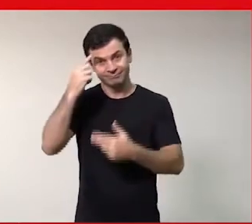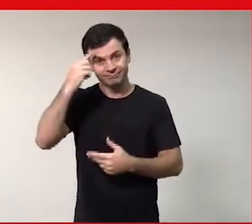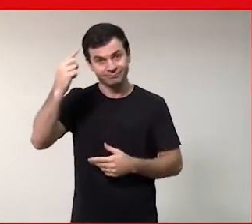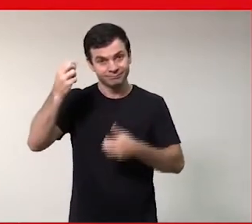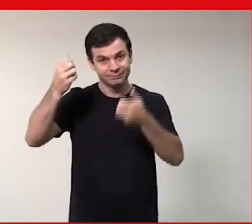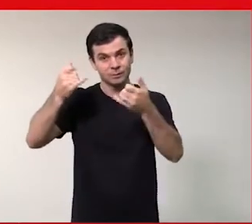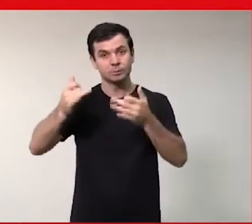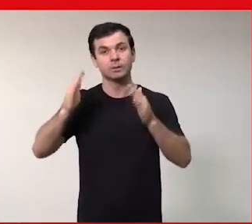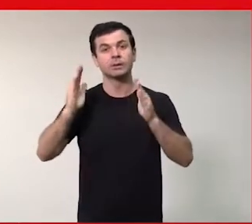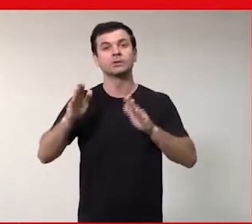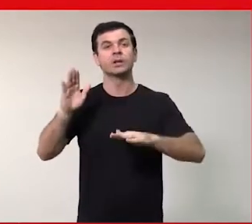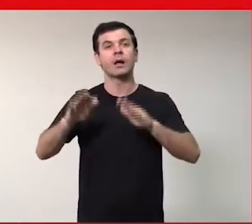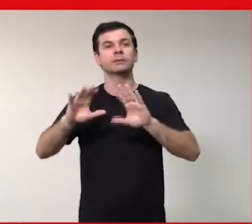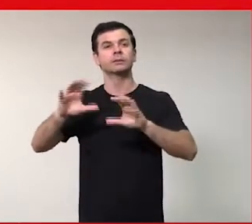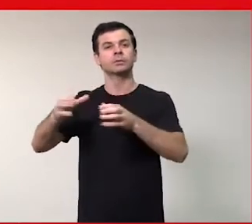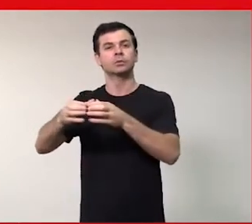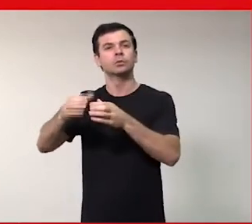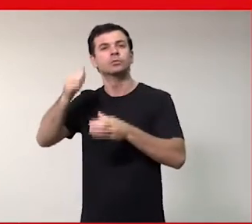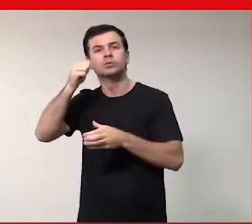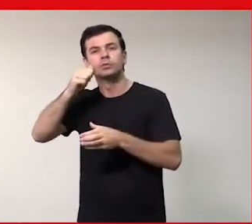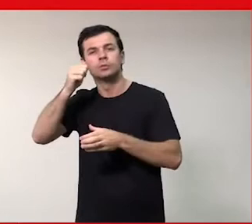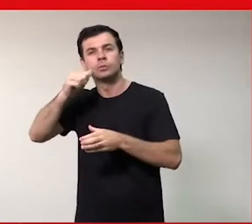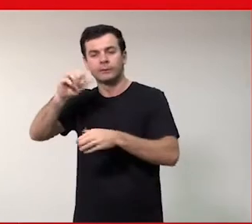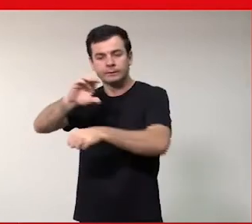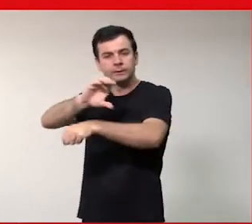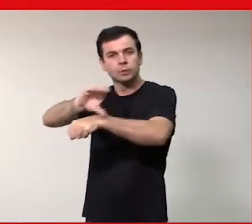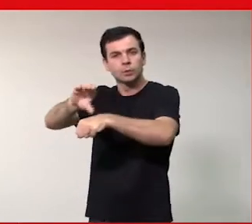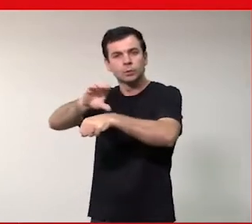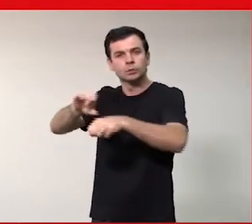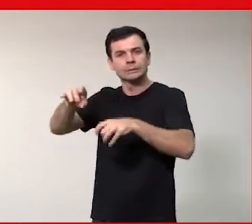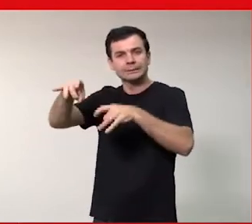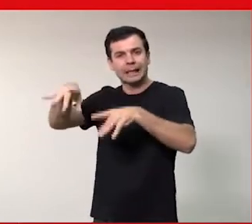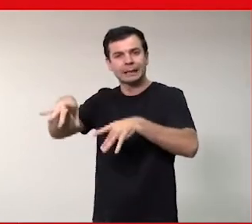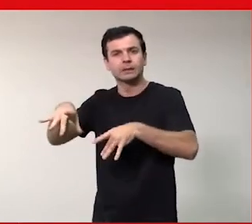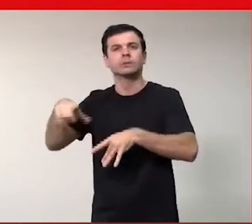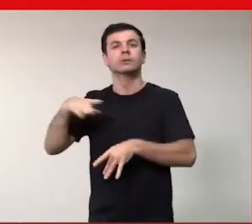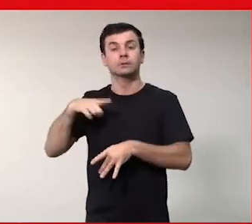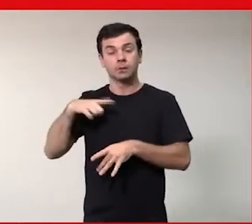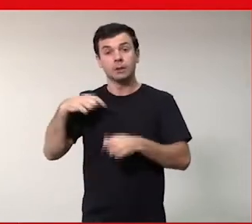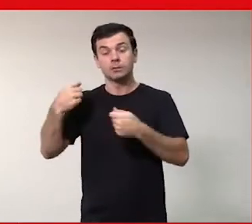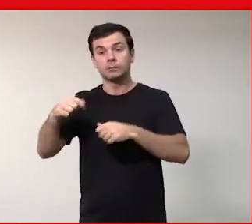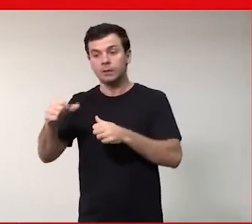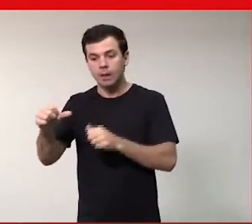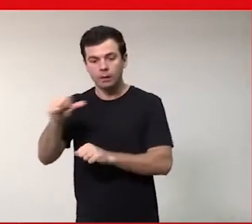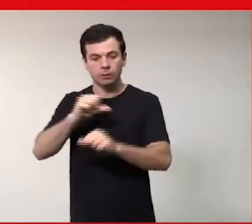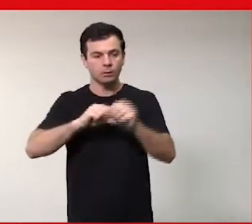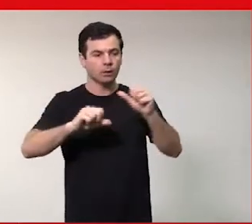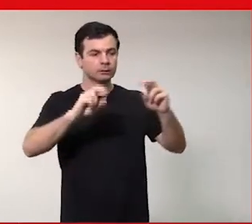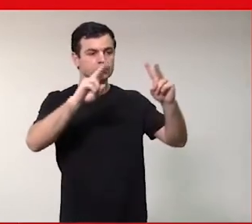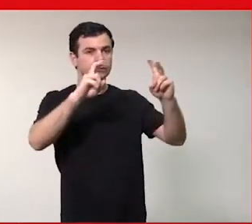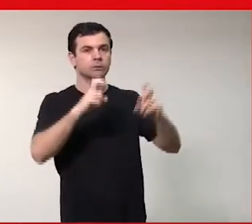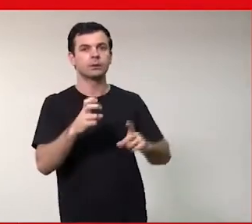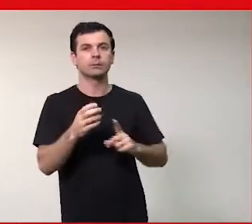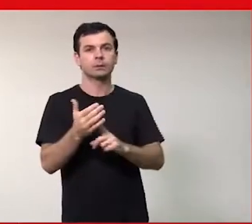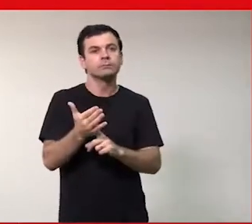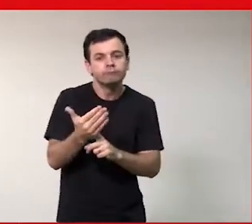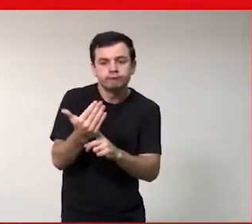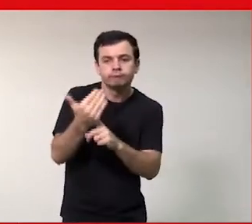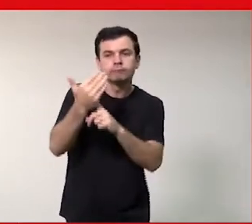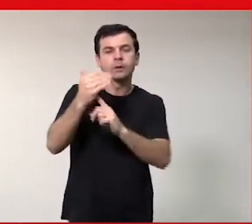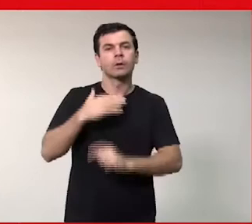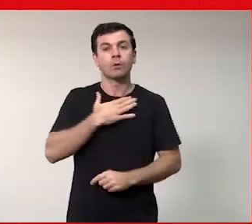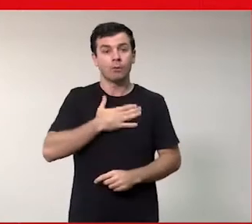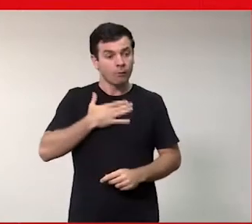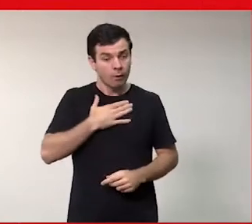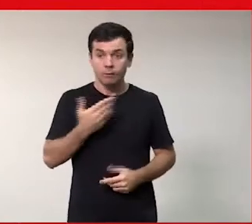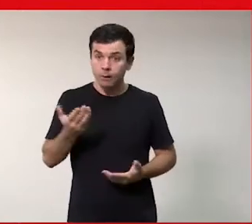lá no curso técnico ainda, a migrar para essa área de tecnologia e mostrar como promissor é